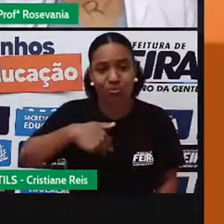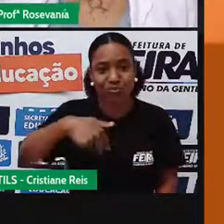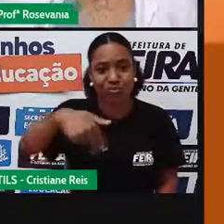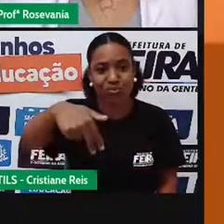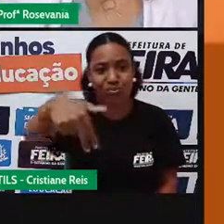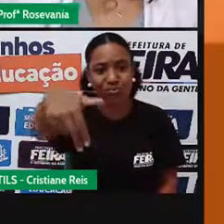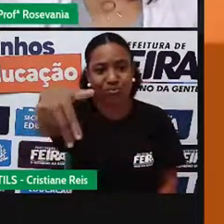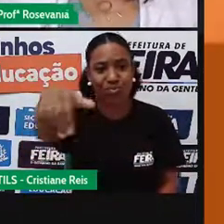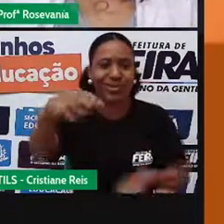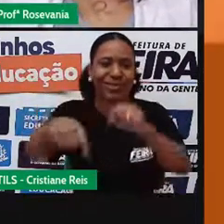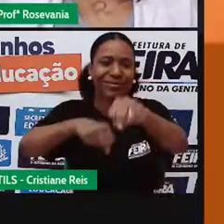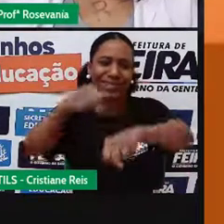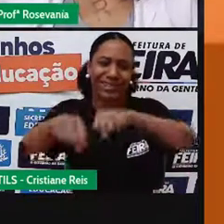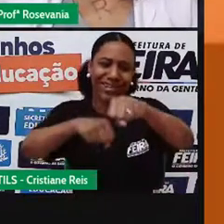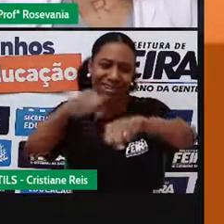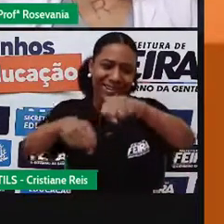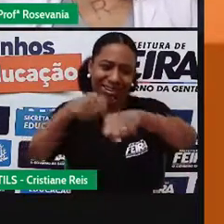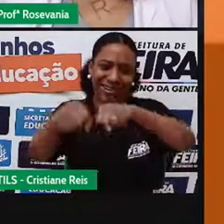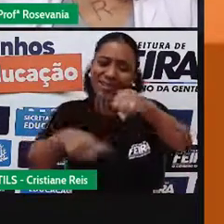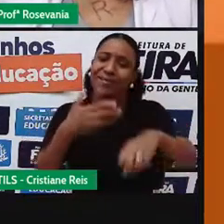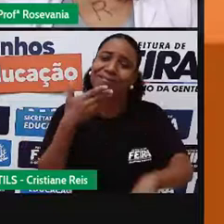a pé, mais bicicleta, né,